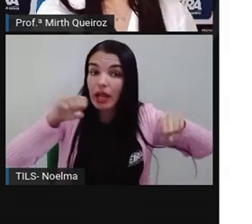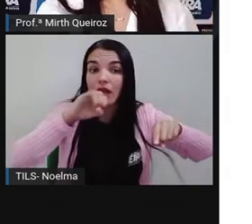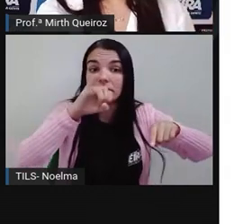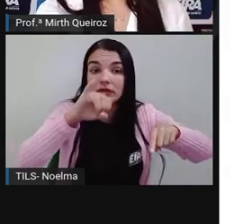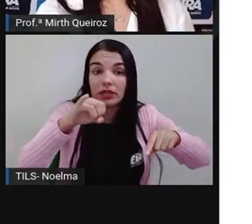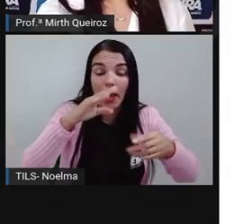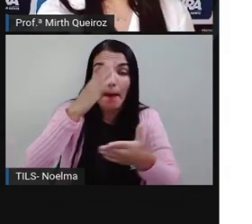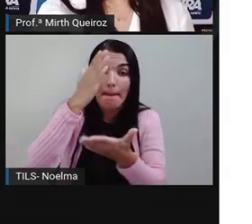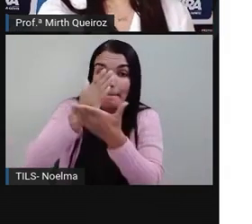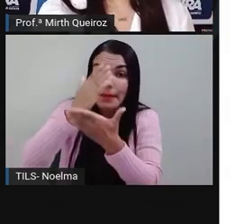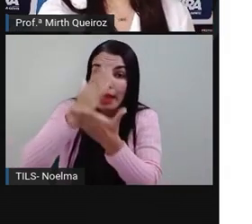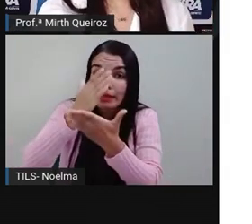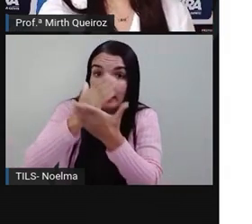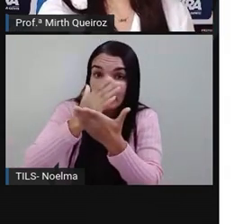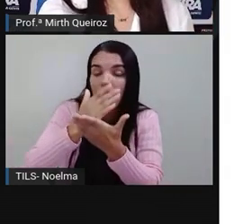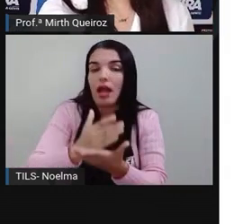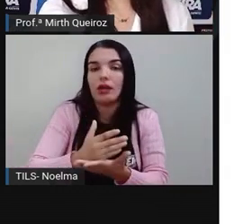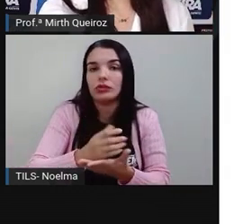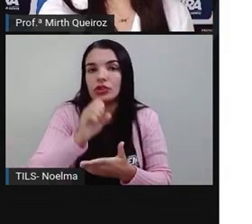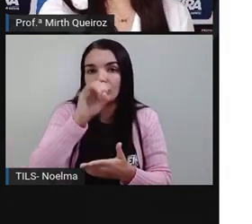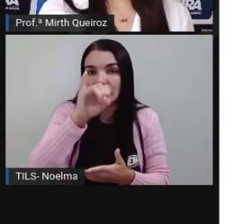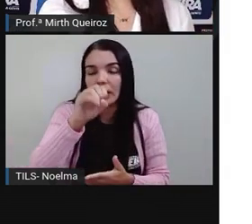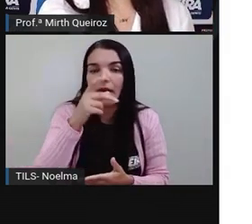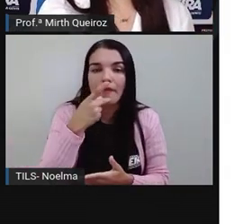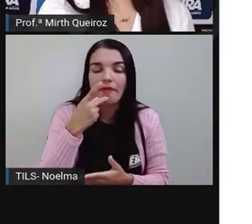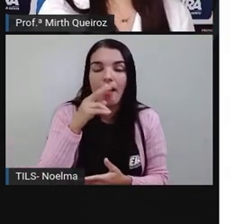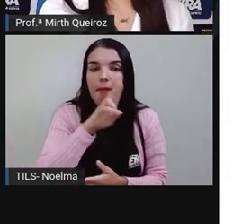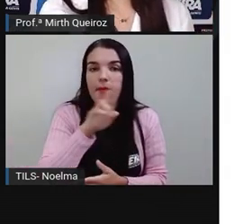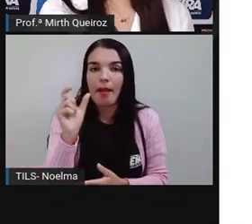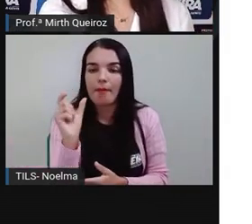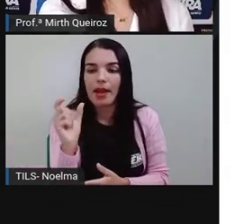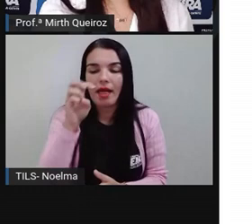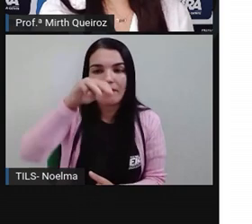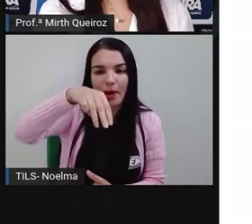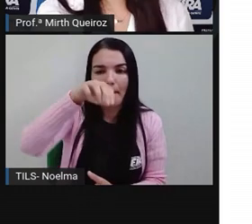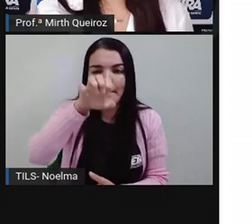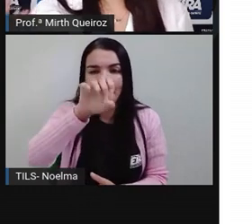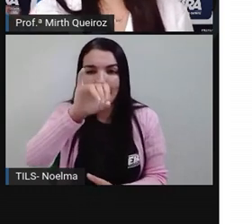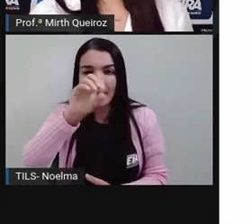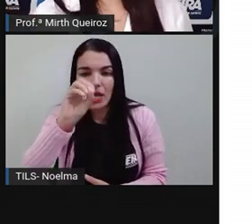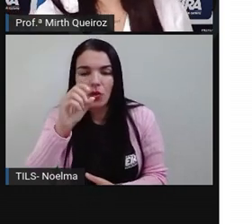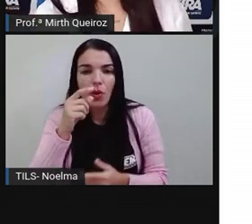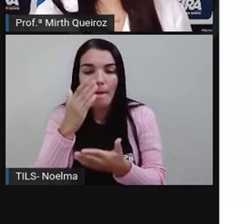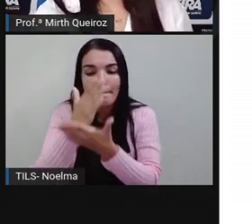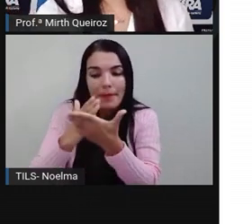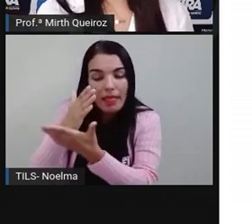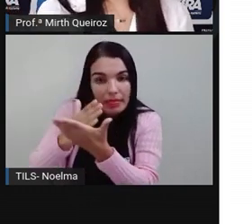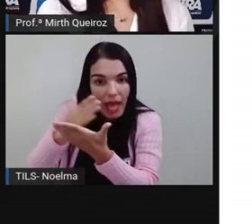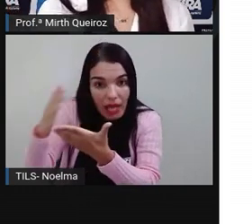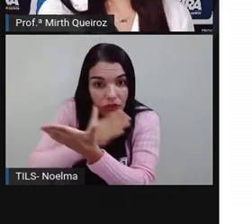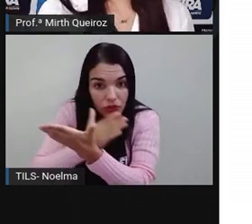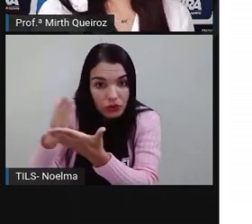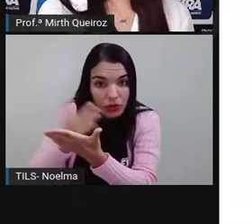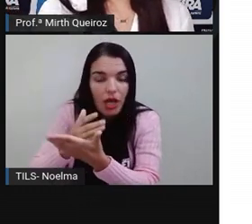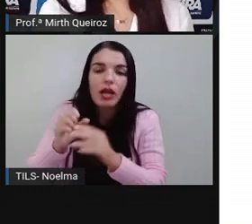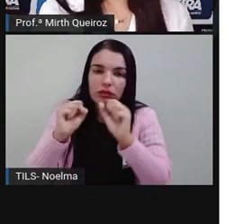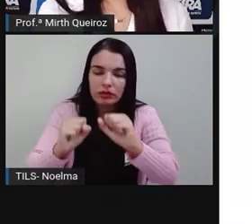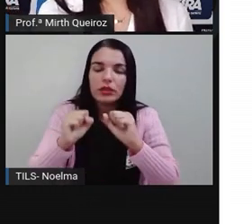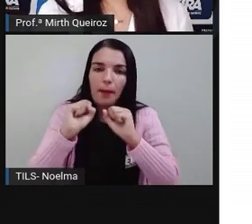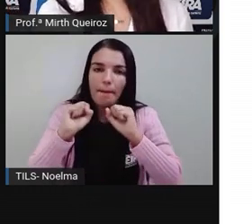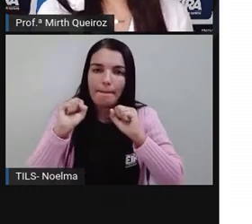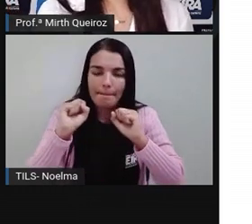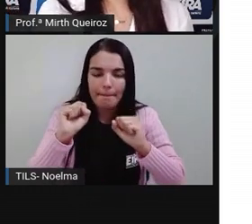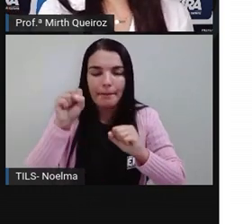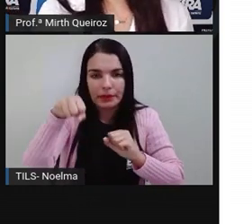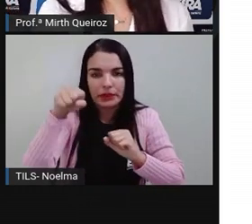em que essa palavra meio vai significar aí metade de, aí sim vai variar e pode